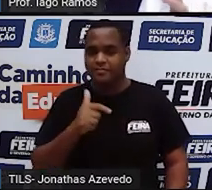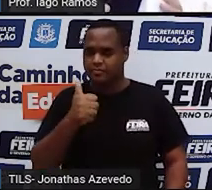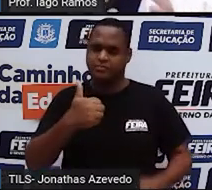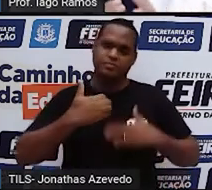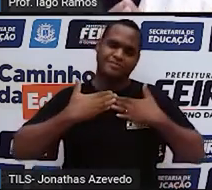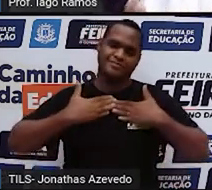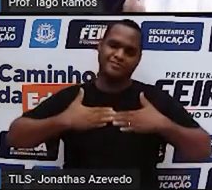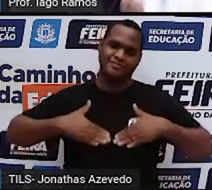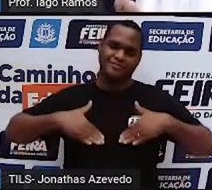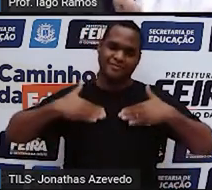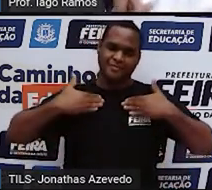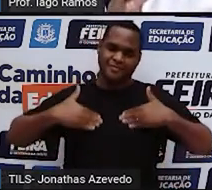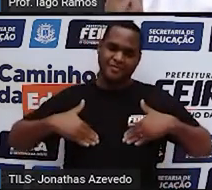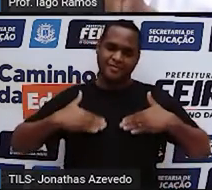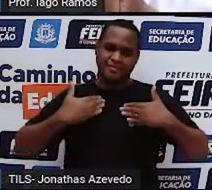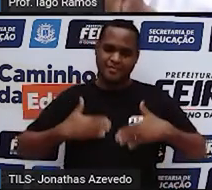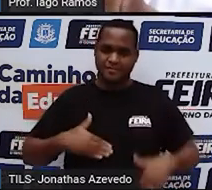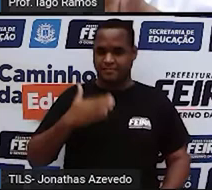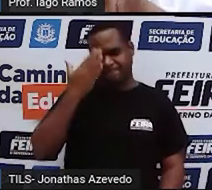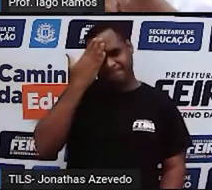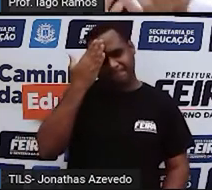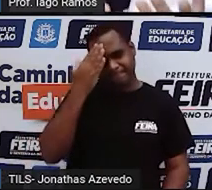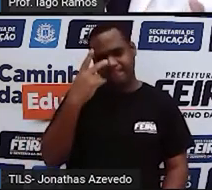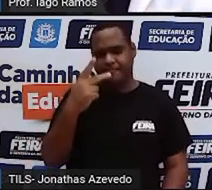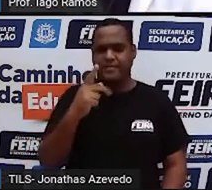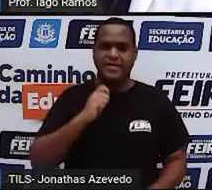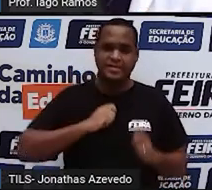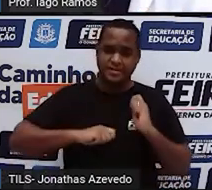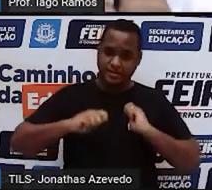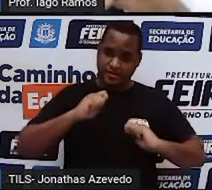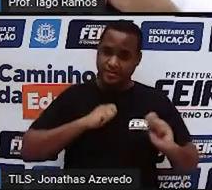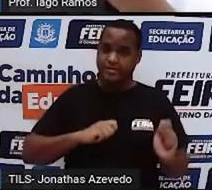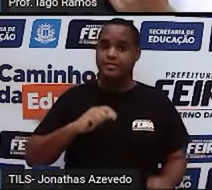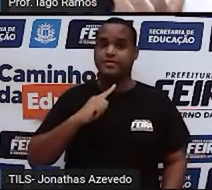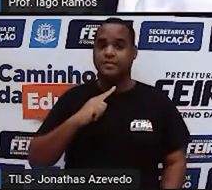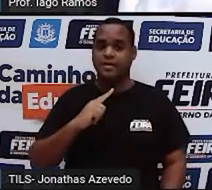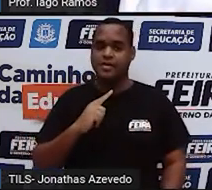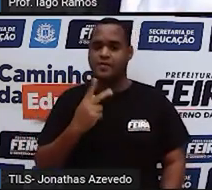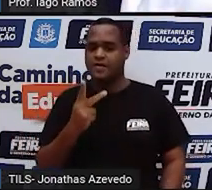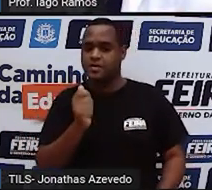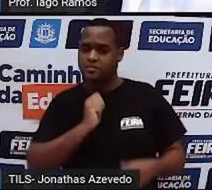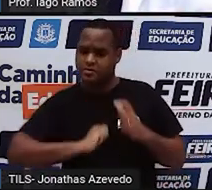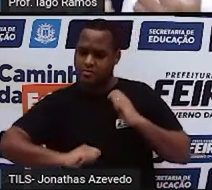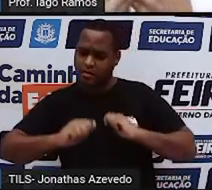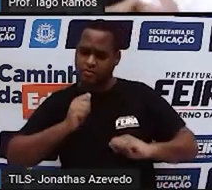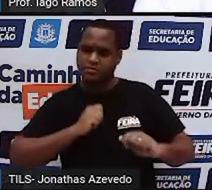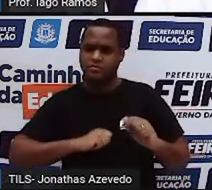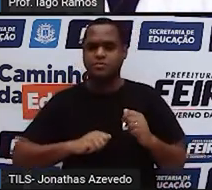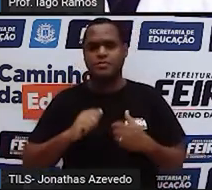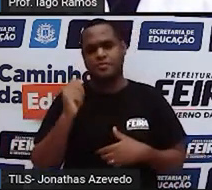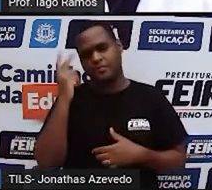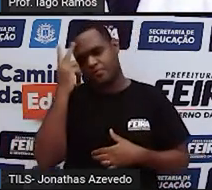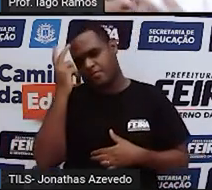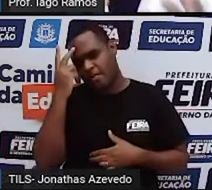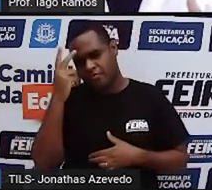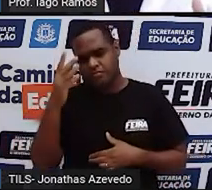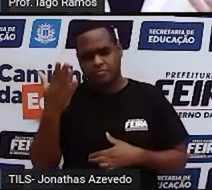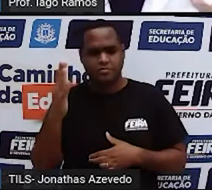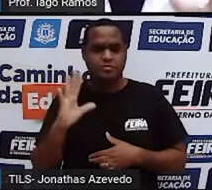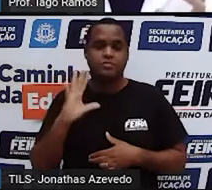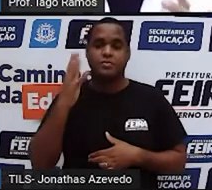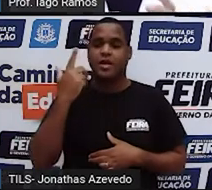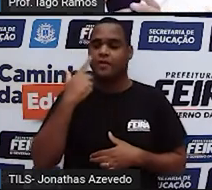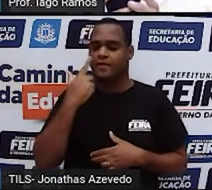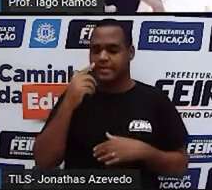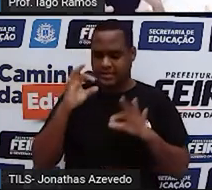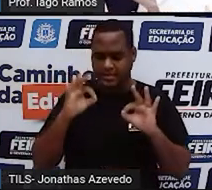Calma. Calma. Eu sei que você está ansioso, que você está ansiosa para saber onde é que